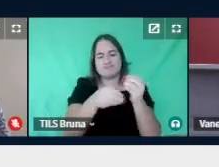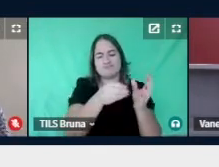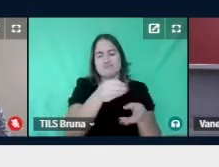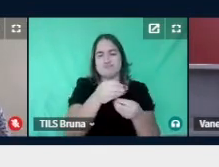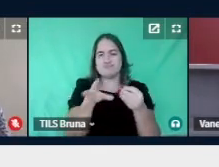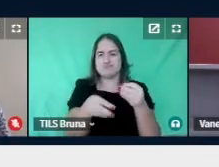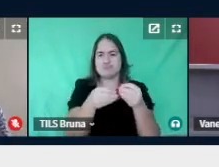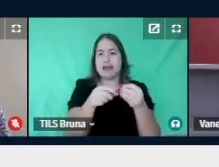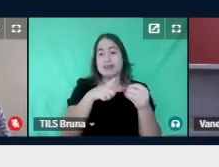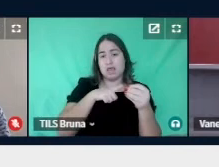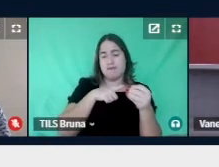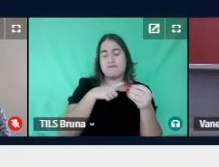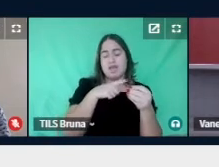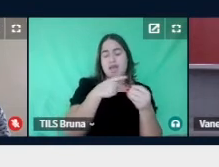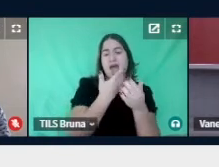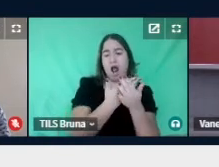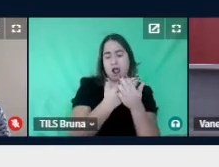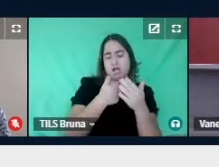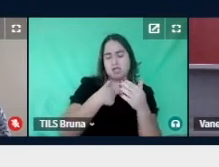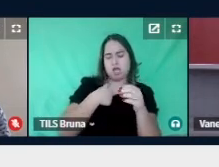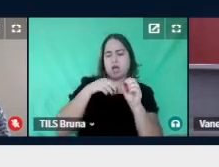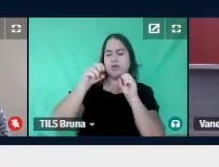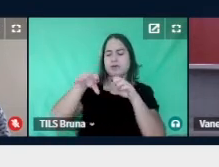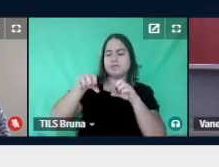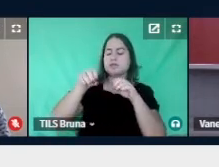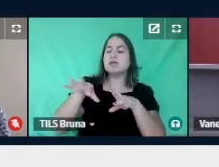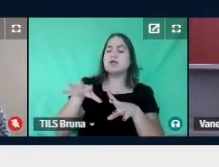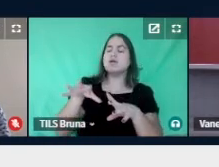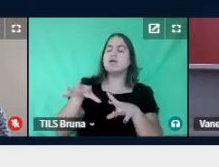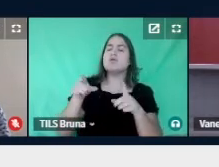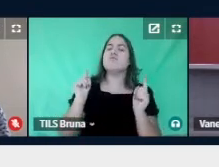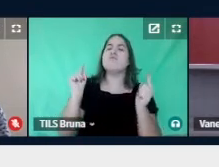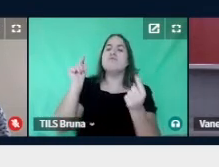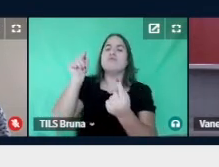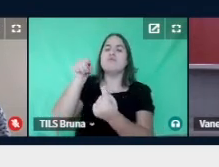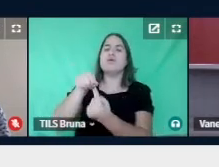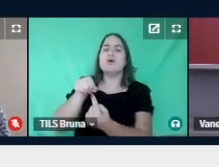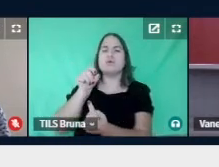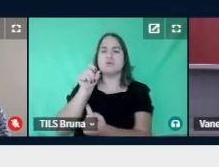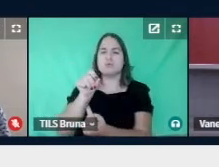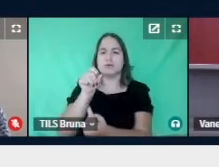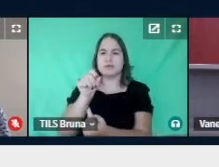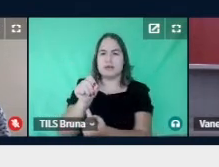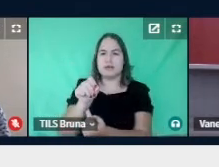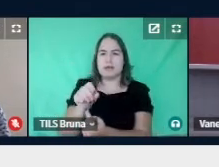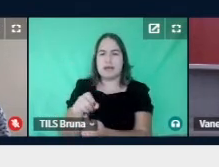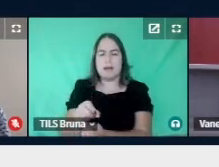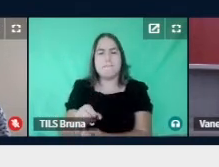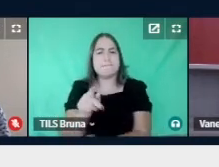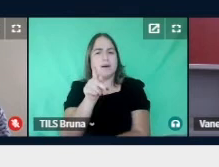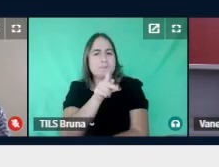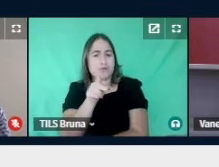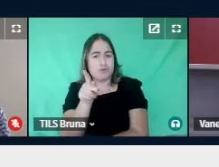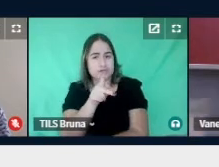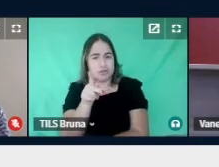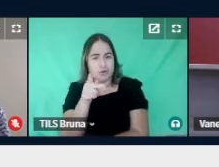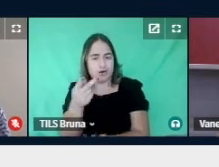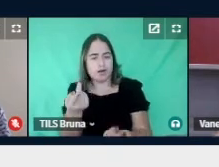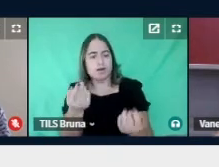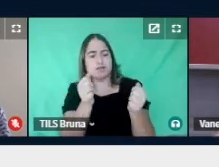lecionadas por mim, com o intuito de fornecer à professora participante de pesquisa